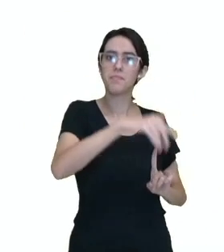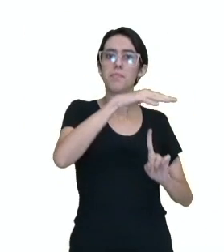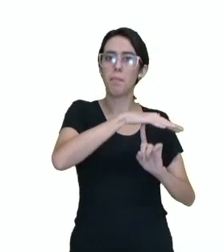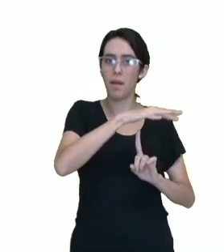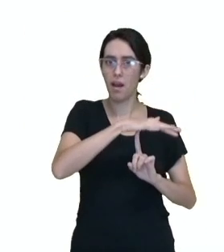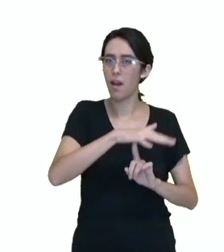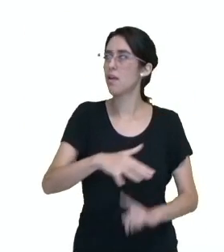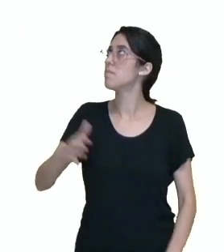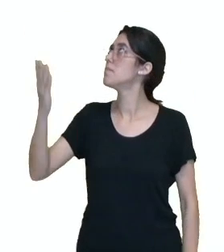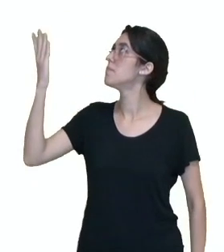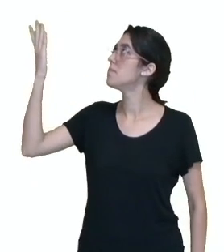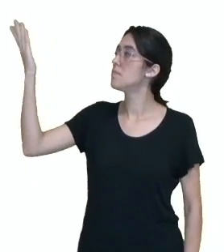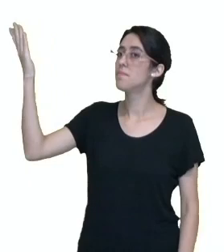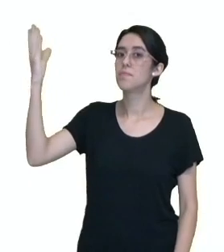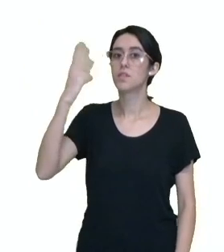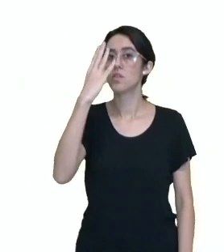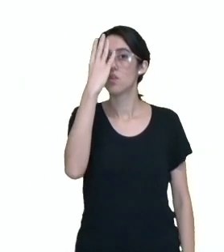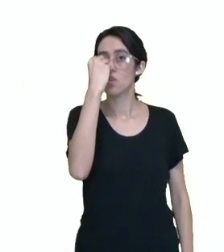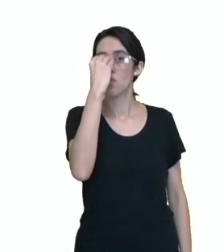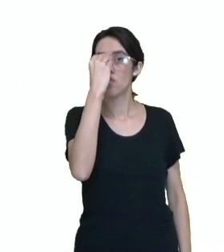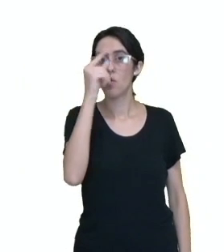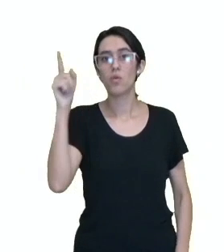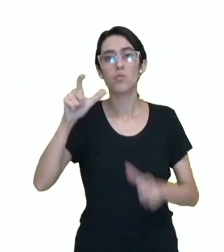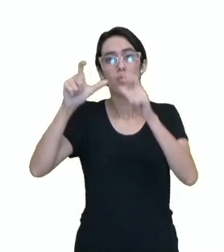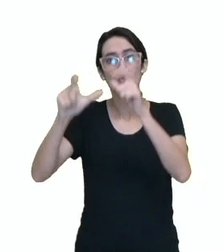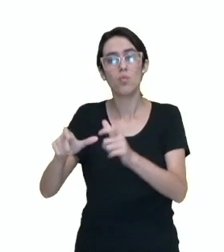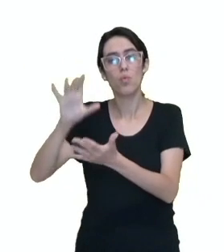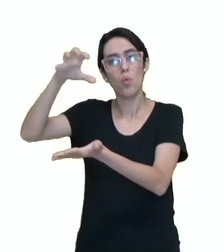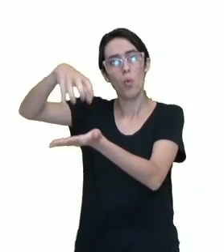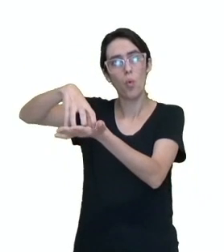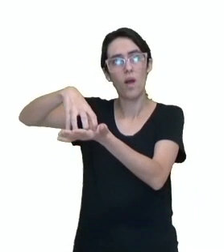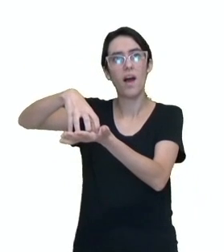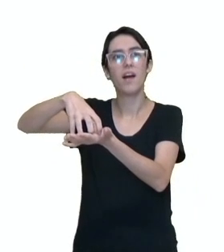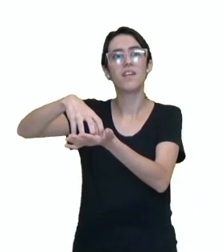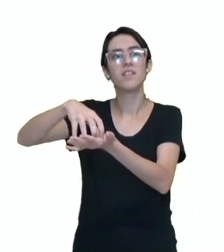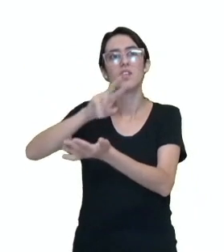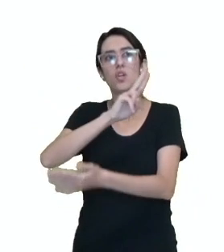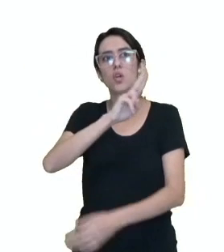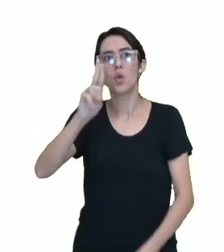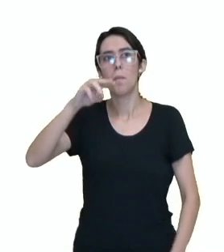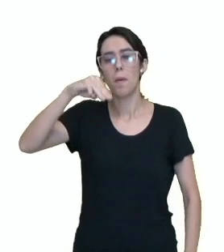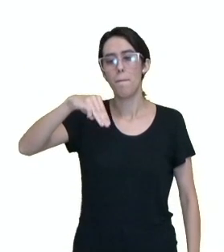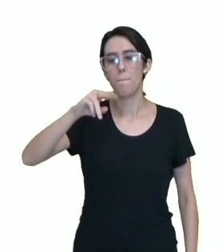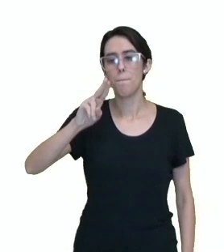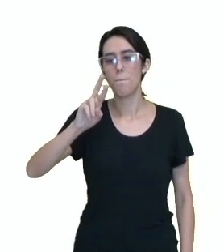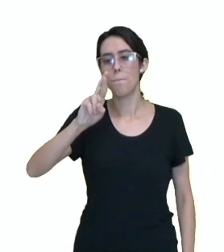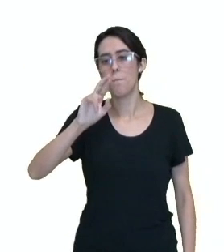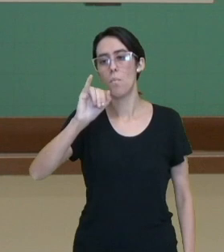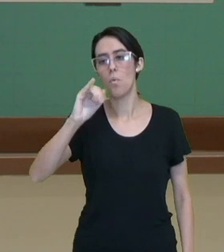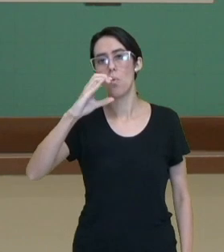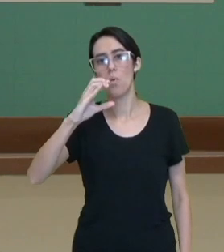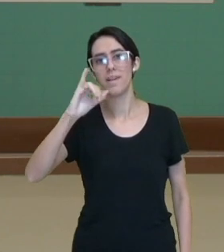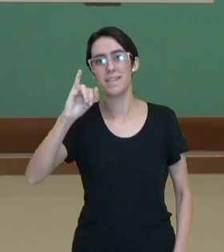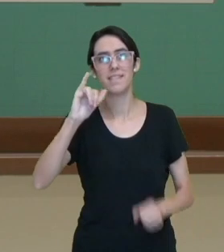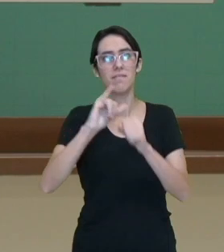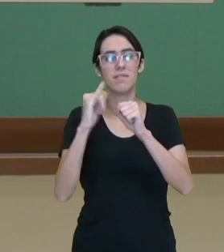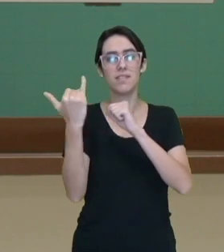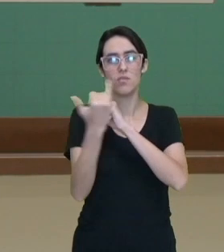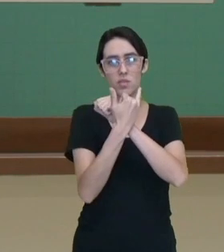nessa reprodução de uma foto na colônia Murici, no município de São José dos Pinhais, região